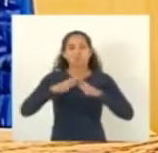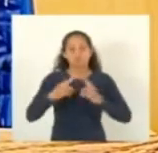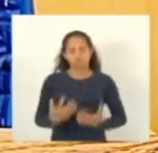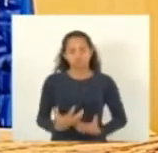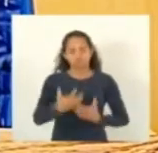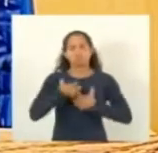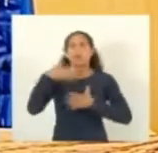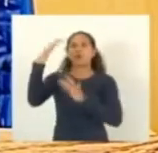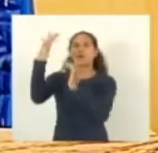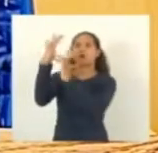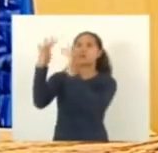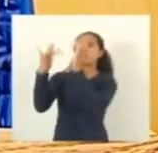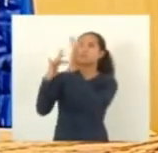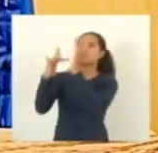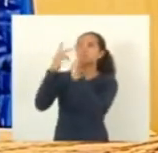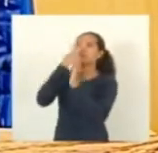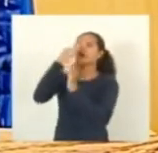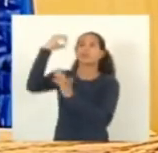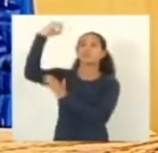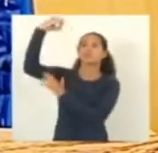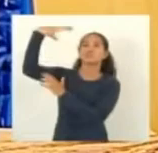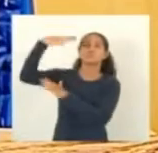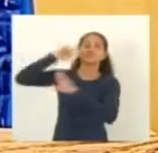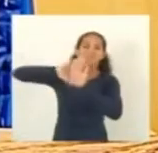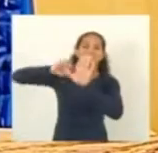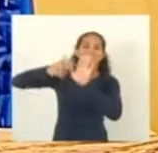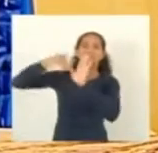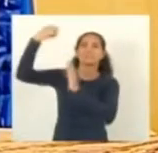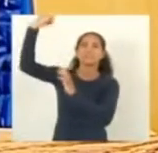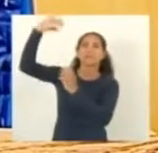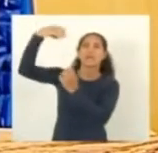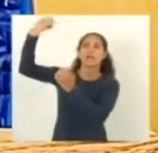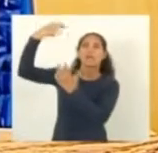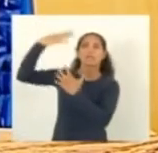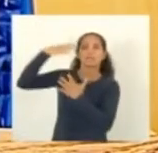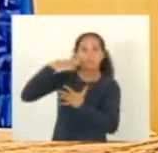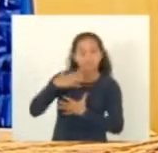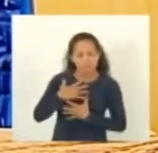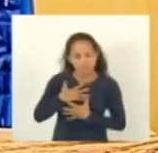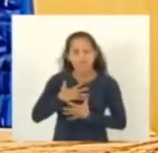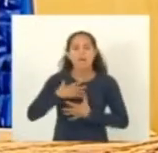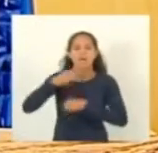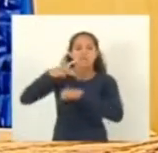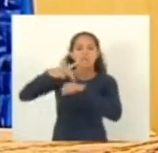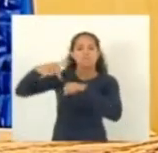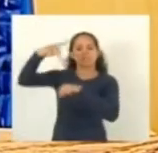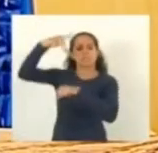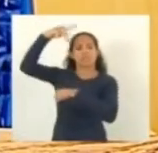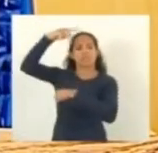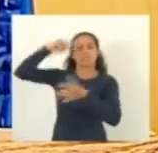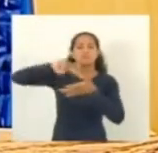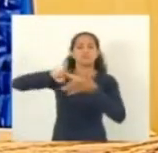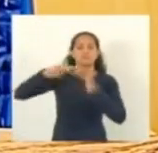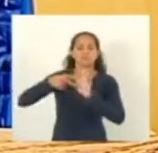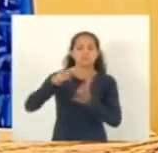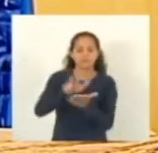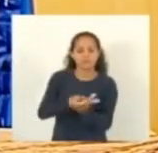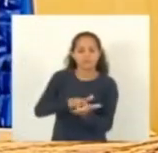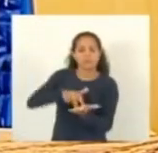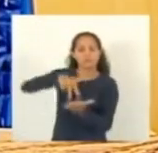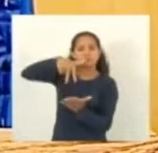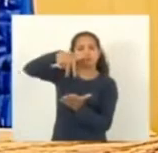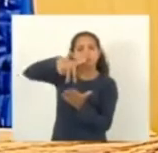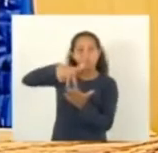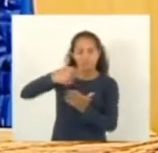Cristo seja realmente uma luz em nossas vidas e que a Páscoa signifique para cada um de nós a ressurreição e uma